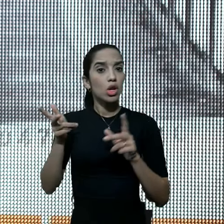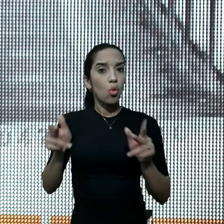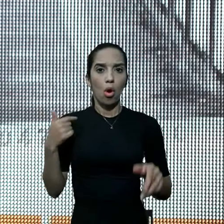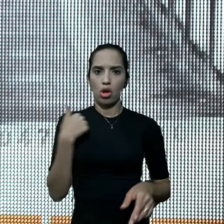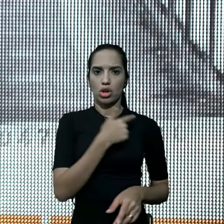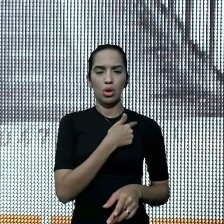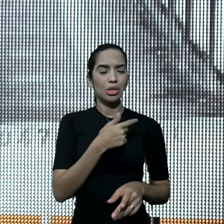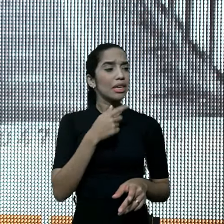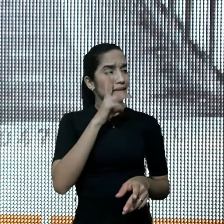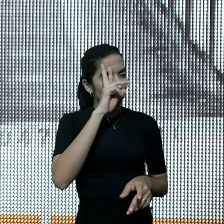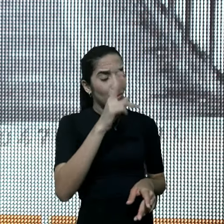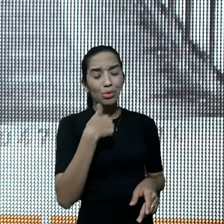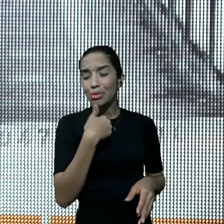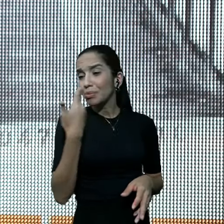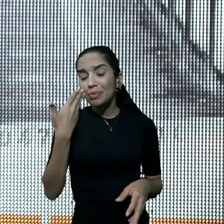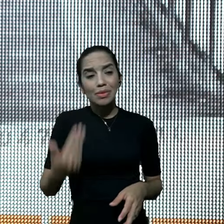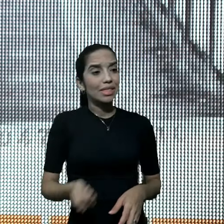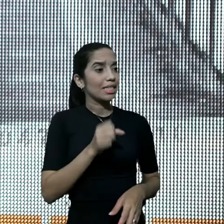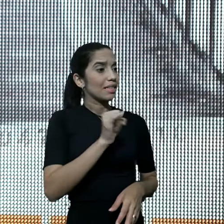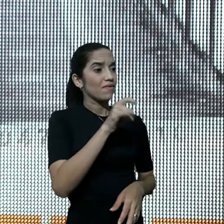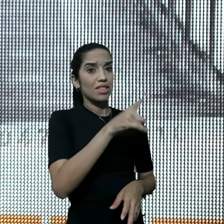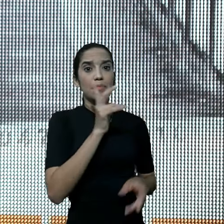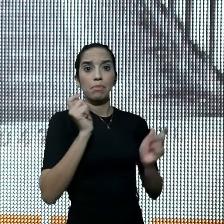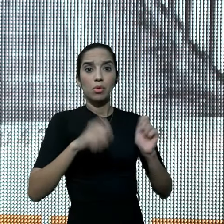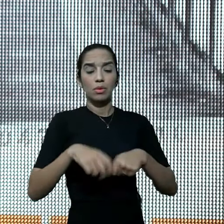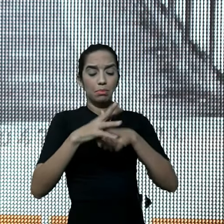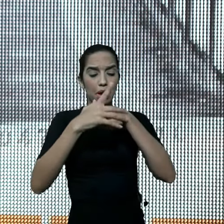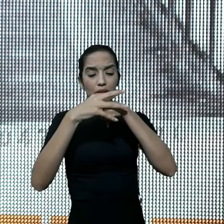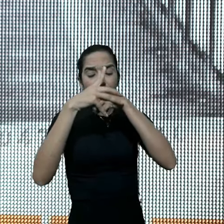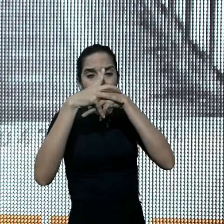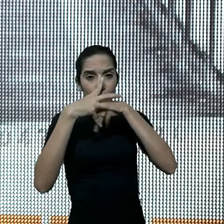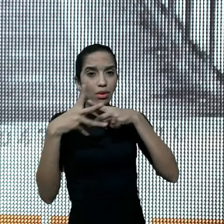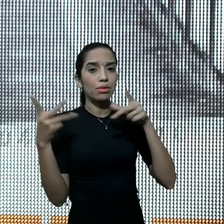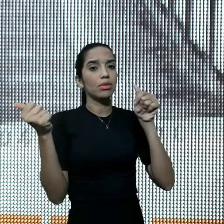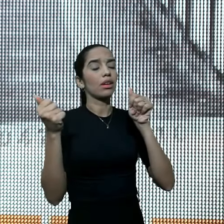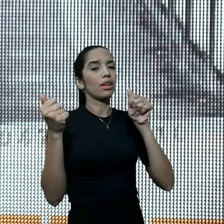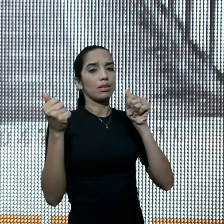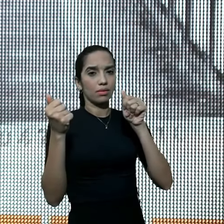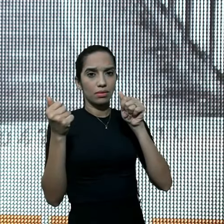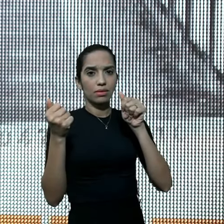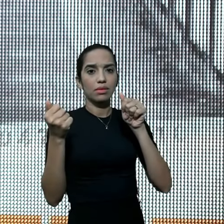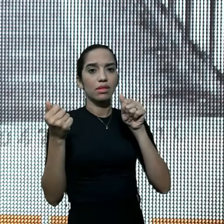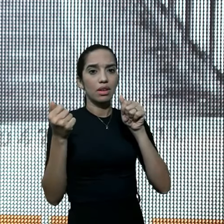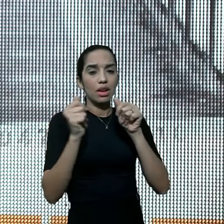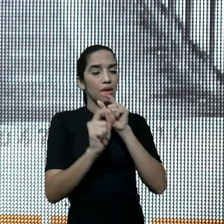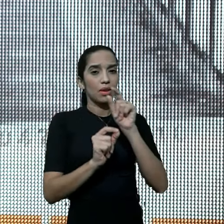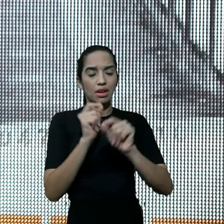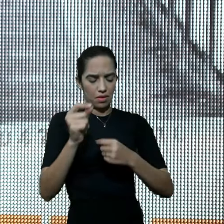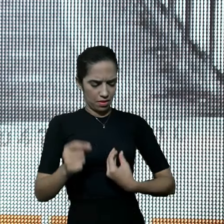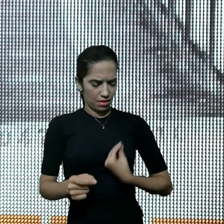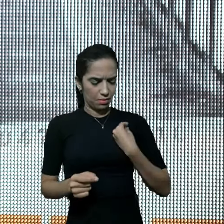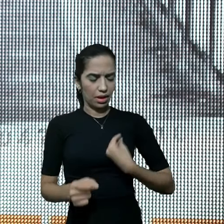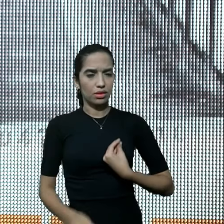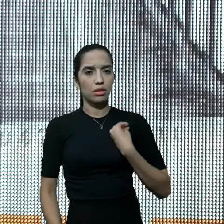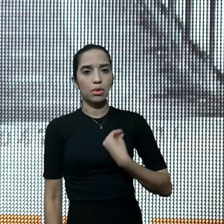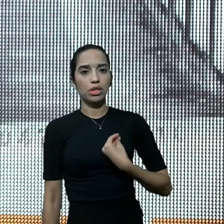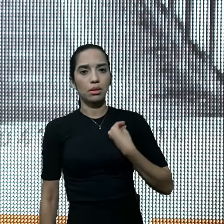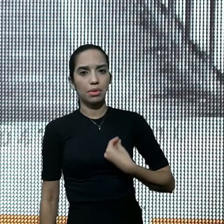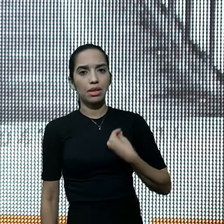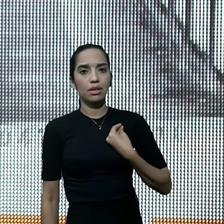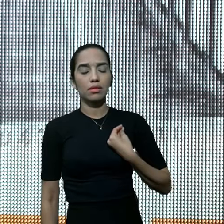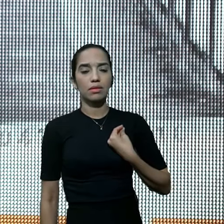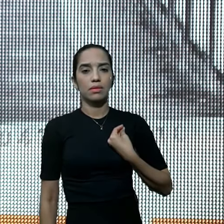eu não sei se o Senhor é capaz, de curar, a minha vida, tão distorcida, e mutilada, tantas vezes,